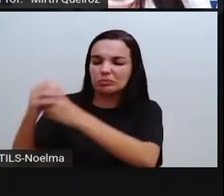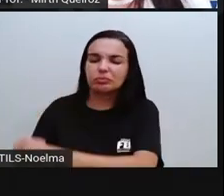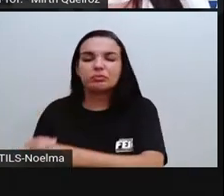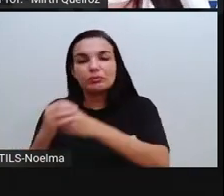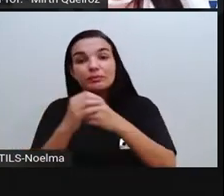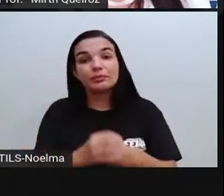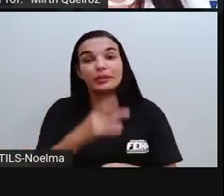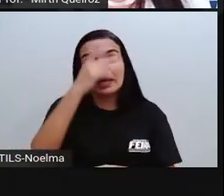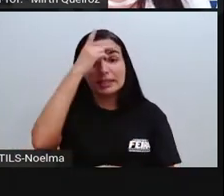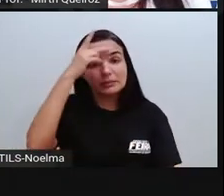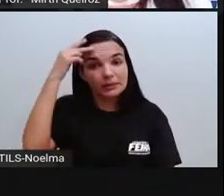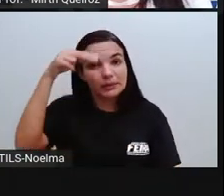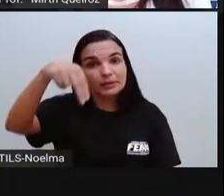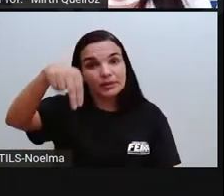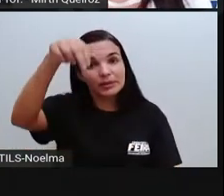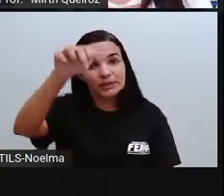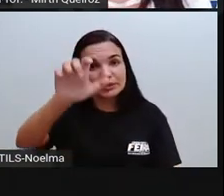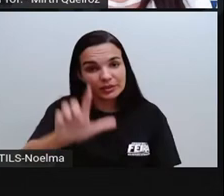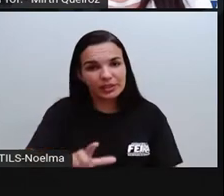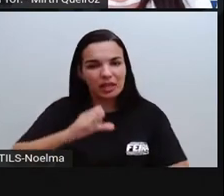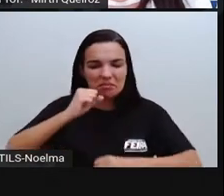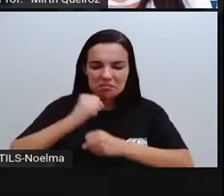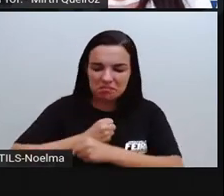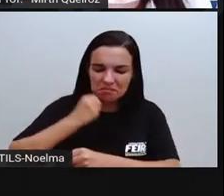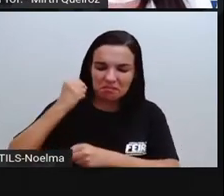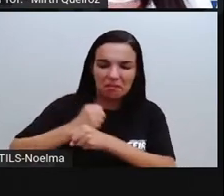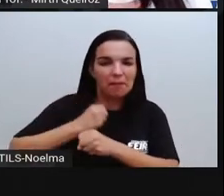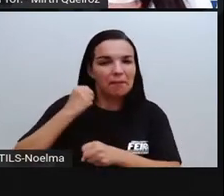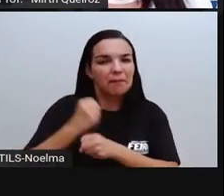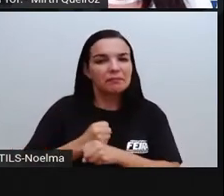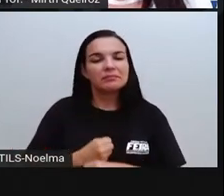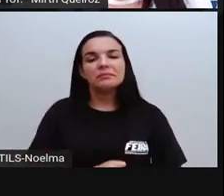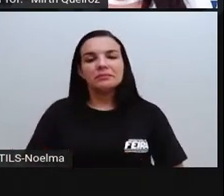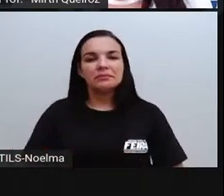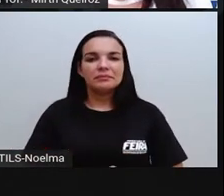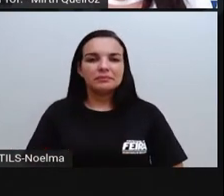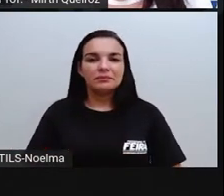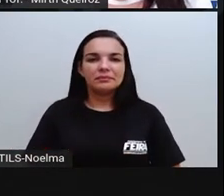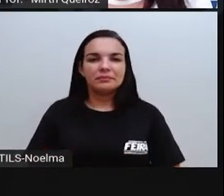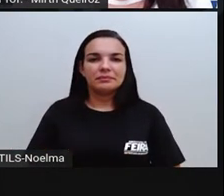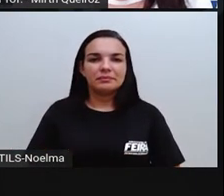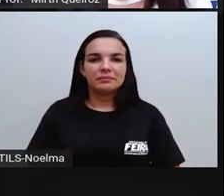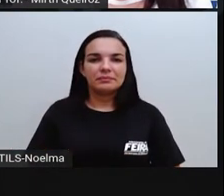os nordestinos, né? Houve a mão de obra nordestina.